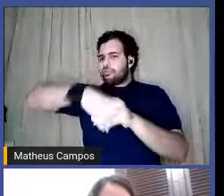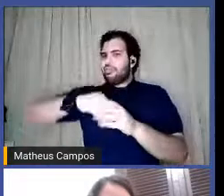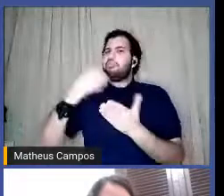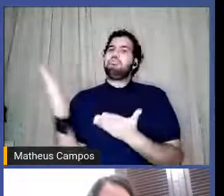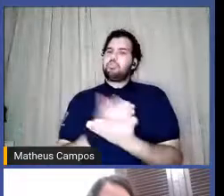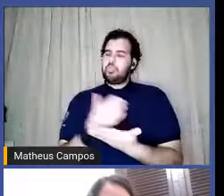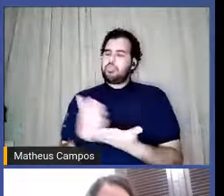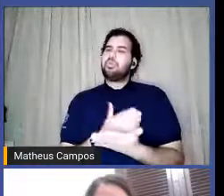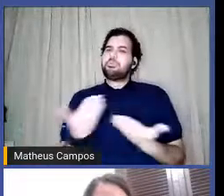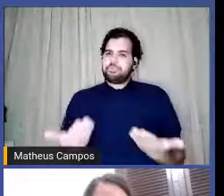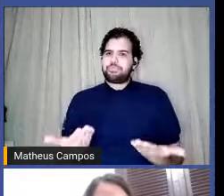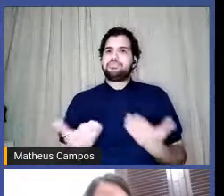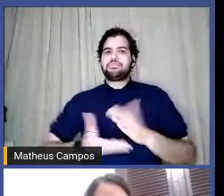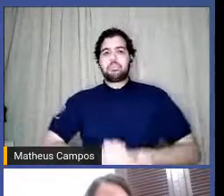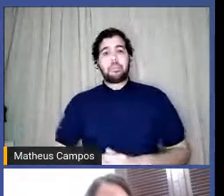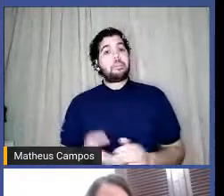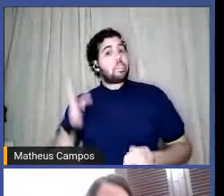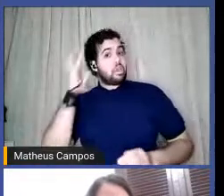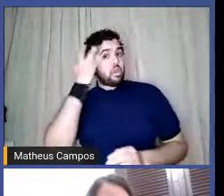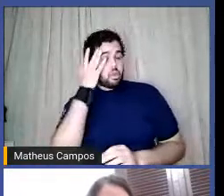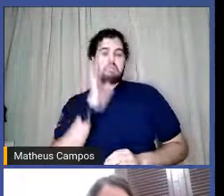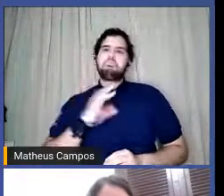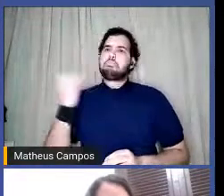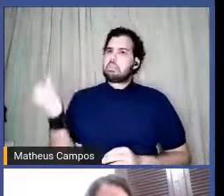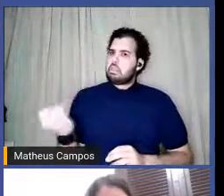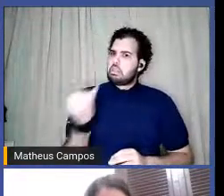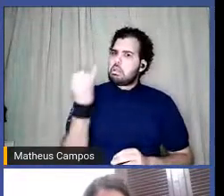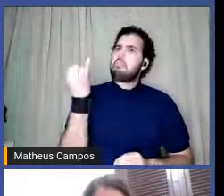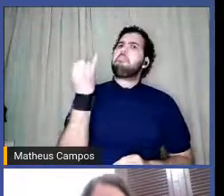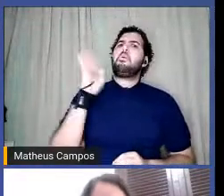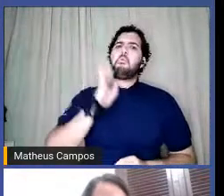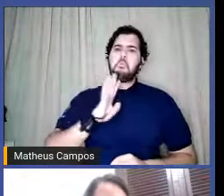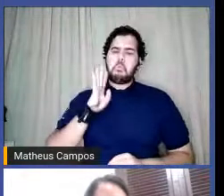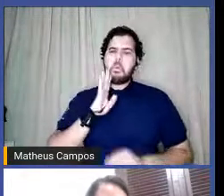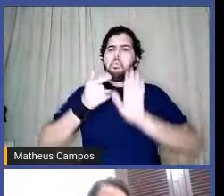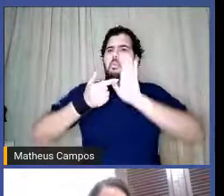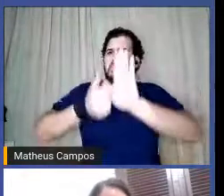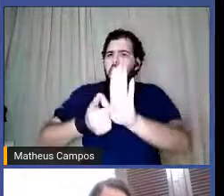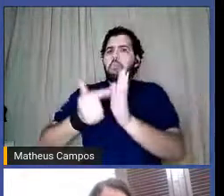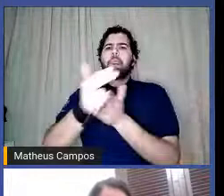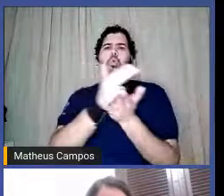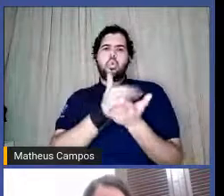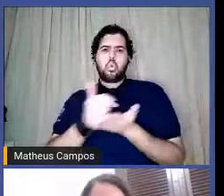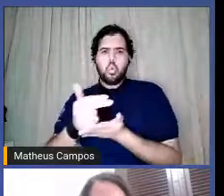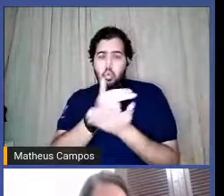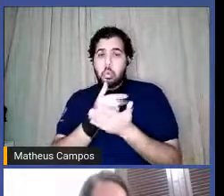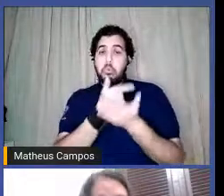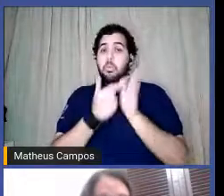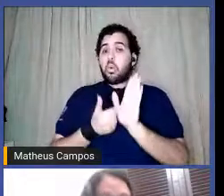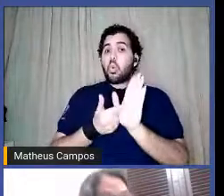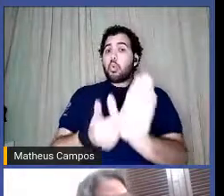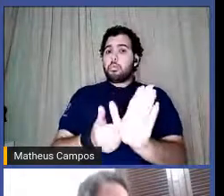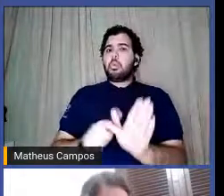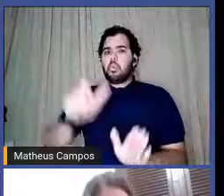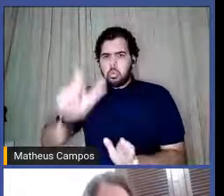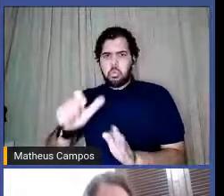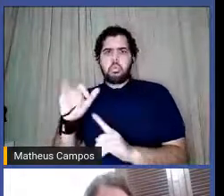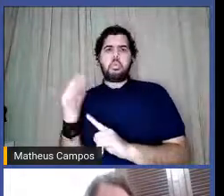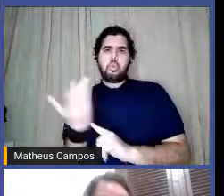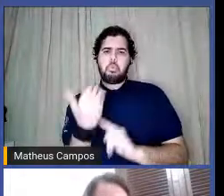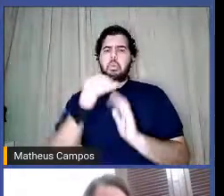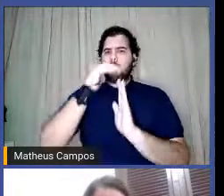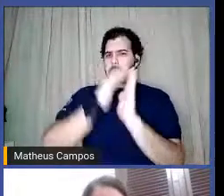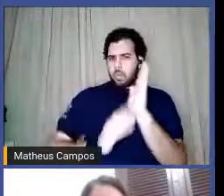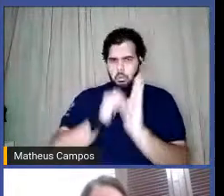Então, eu acho muito importante trazer esse desenho dela aqui também, pra mostrar que ela é uma artista visual, sim,